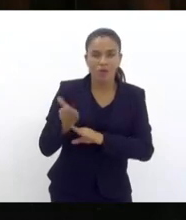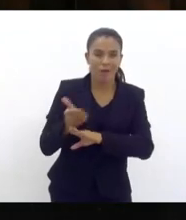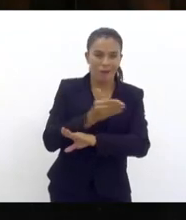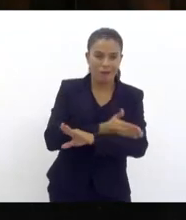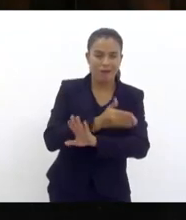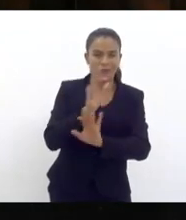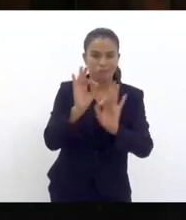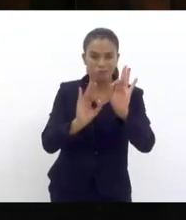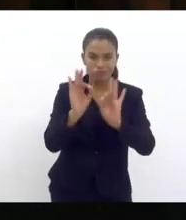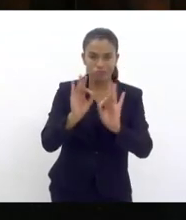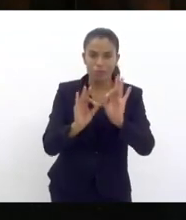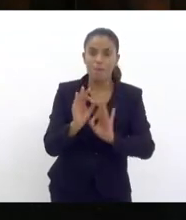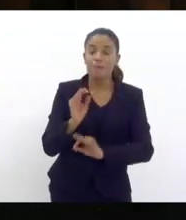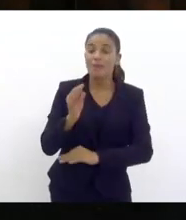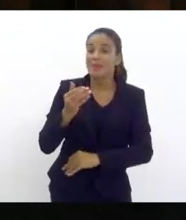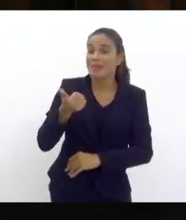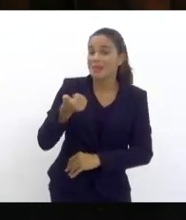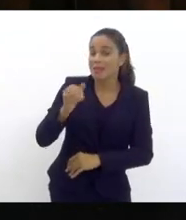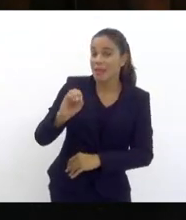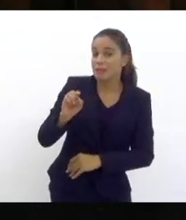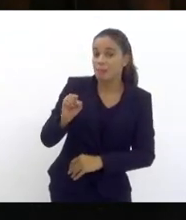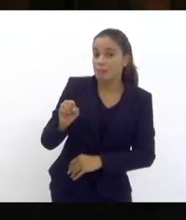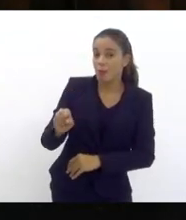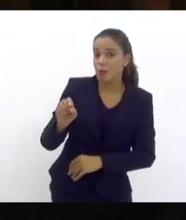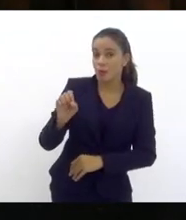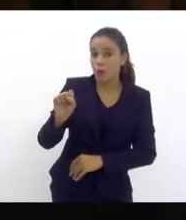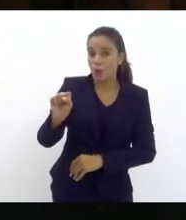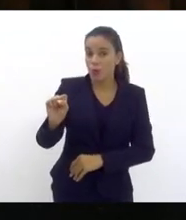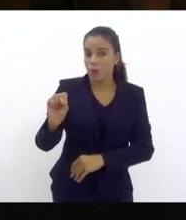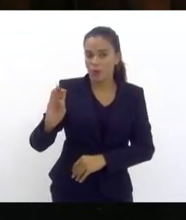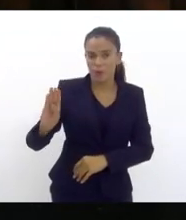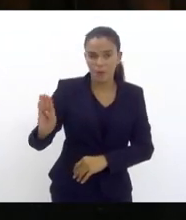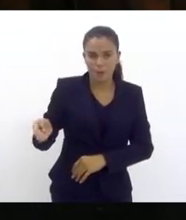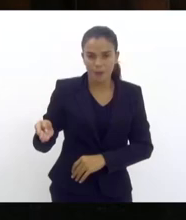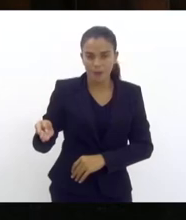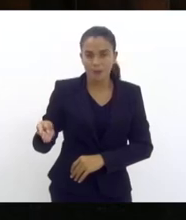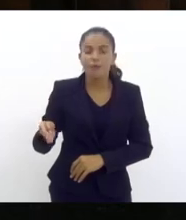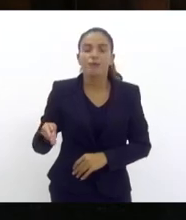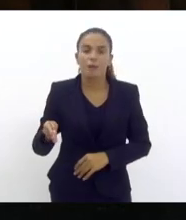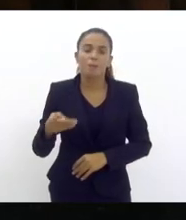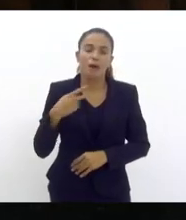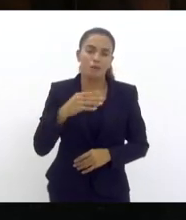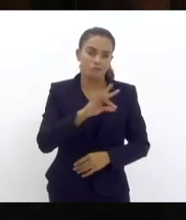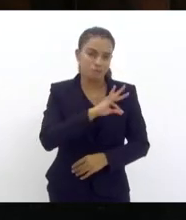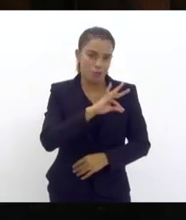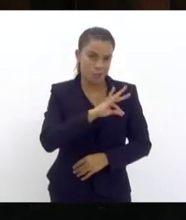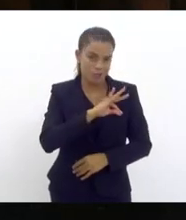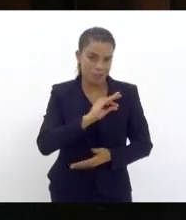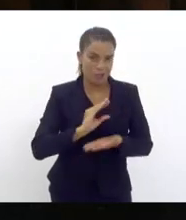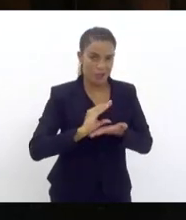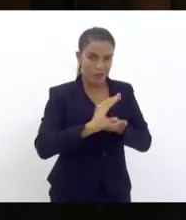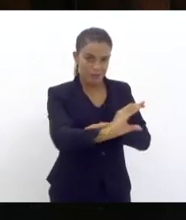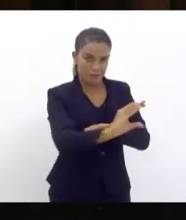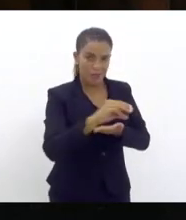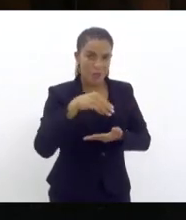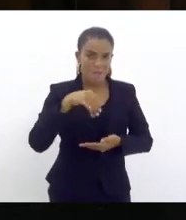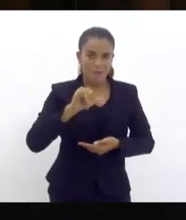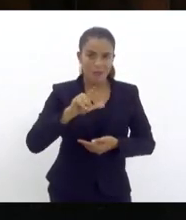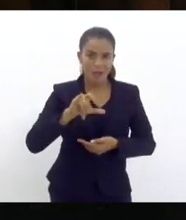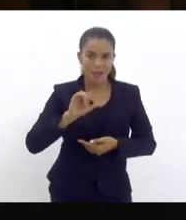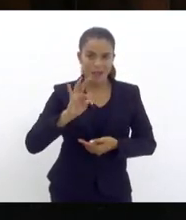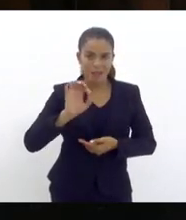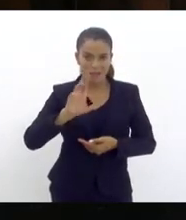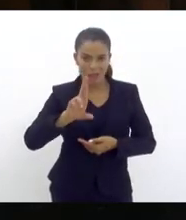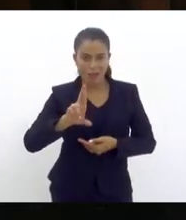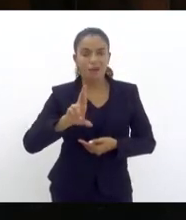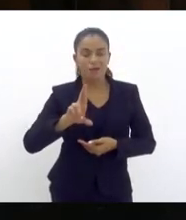10,8 bilhões previstos para polícia militar e polícia civil no Rio de Janeiro, a gente